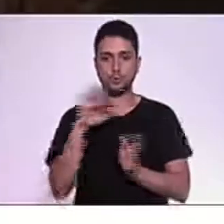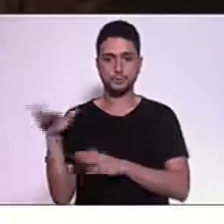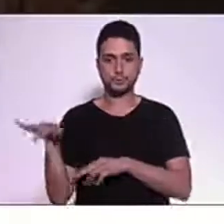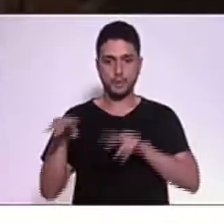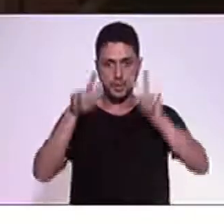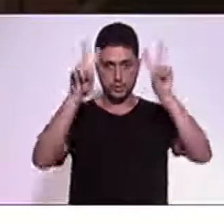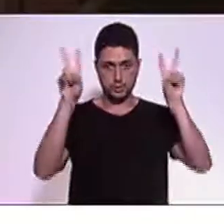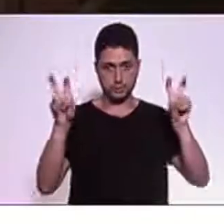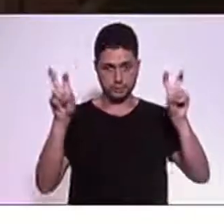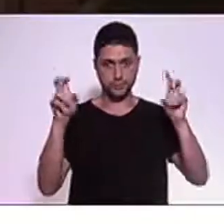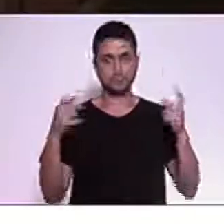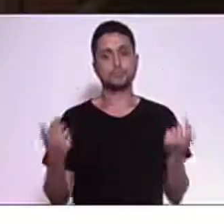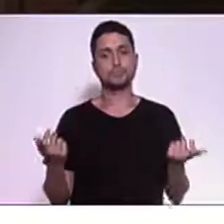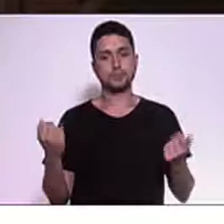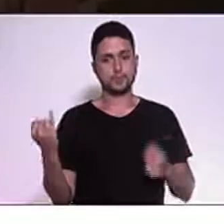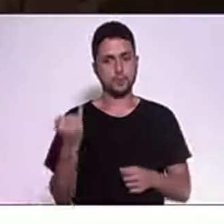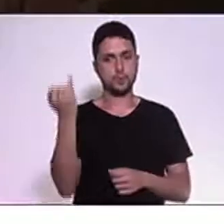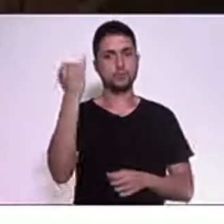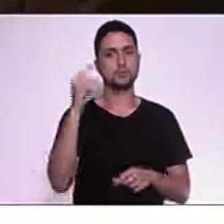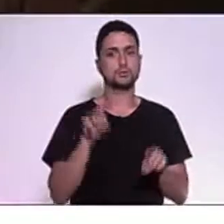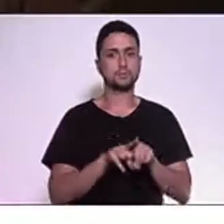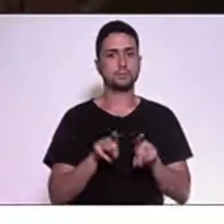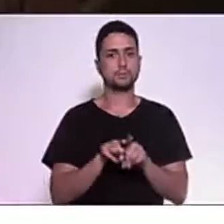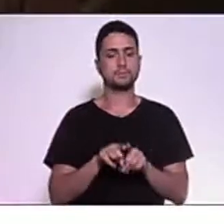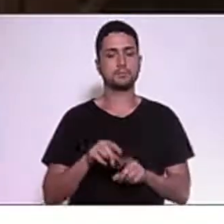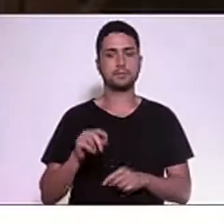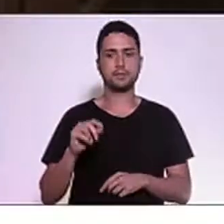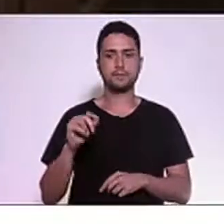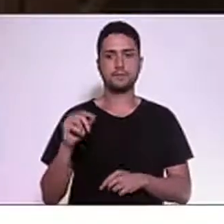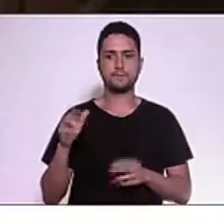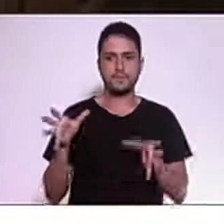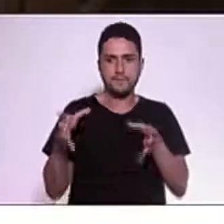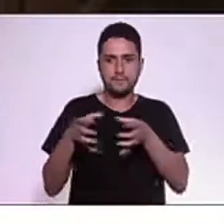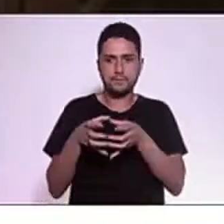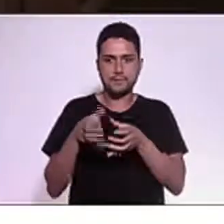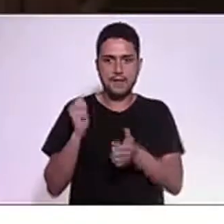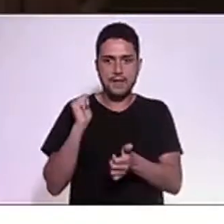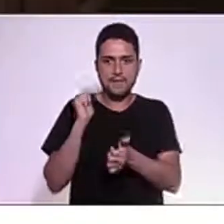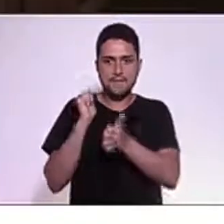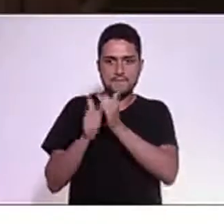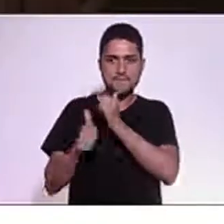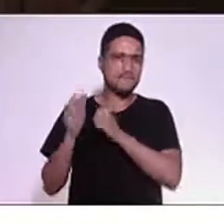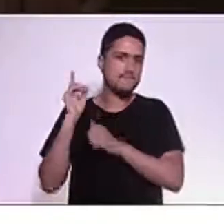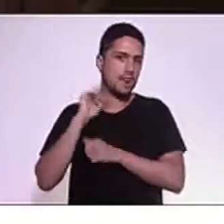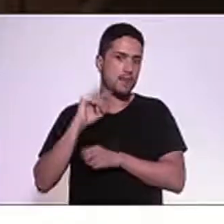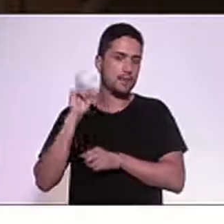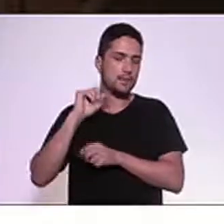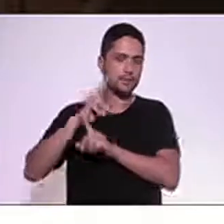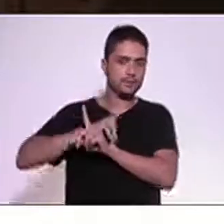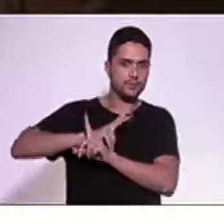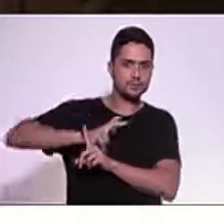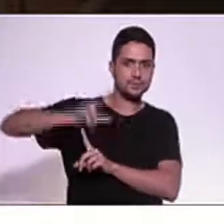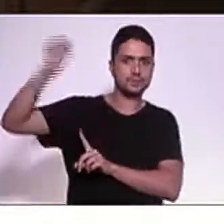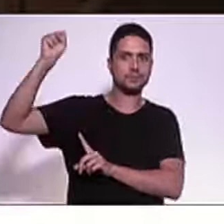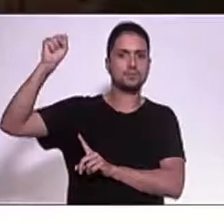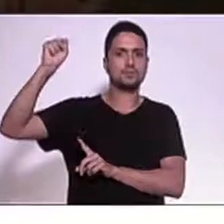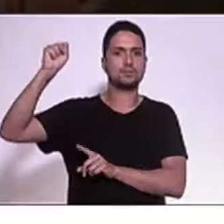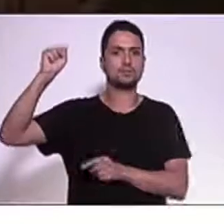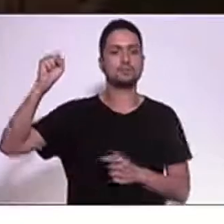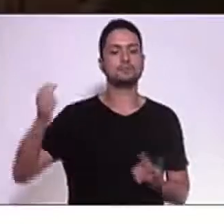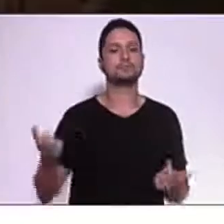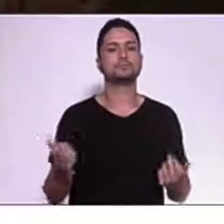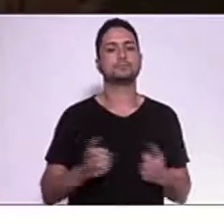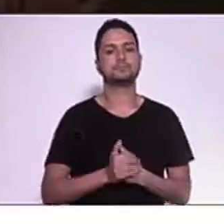poderia deixar de falar sobre a vitória do Flamengo... Para concluir. Para concluir, sobre a vitória do Flamengo